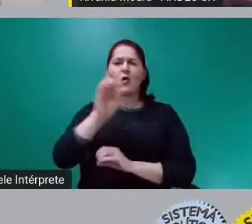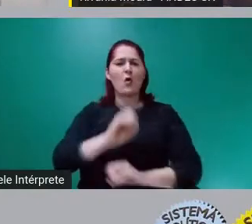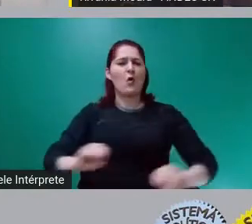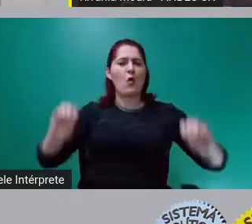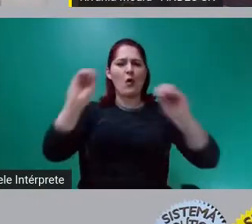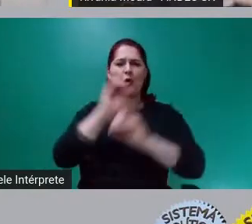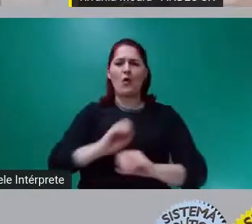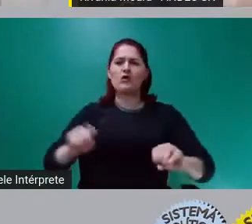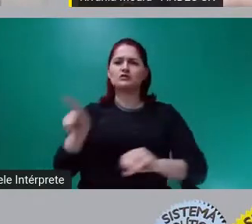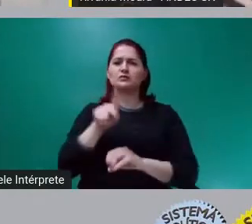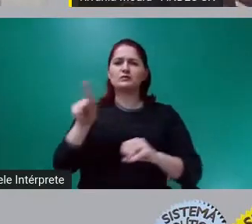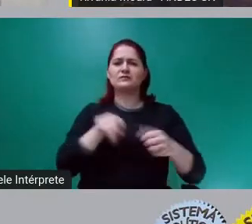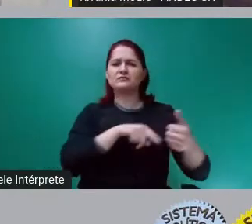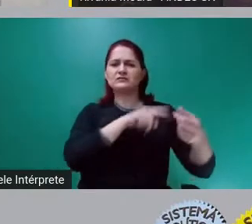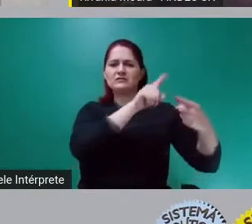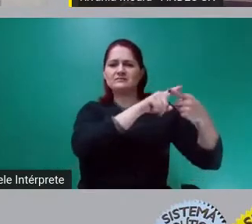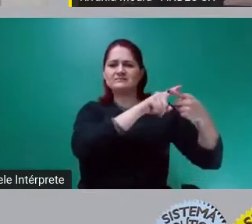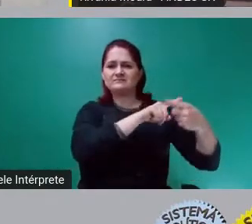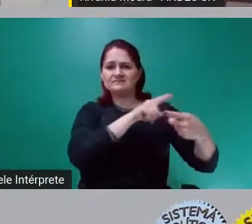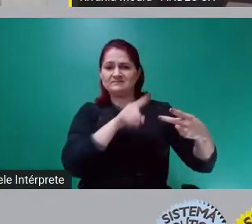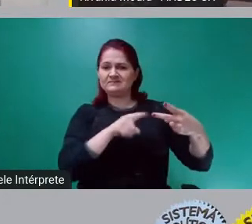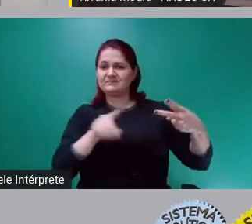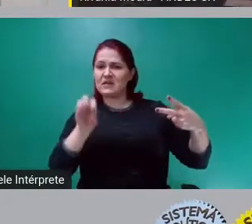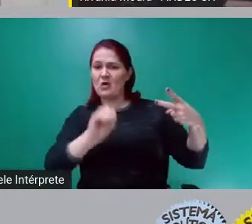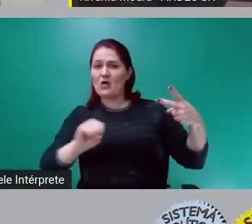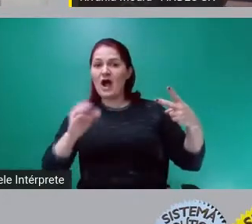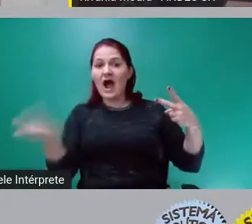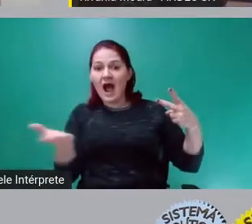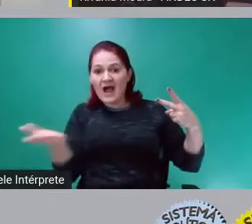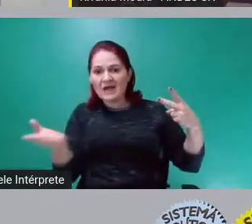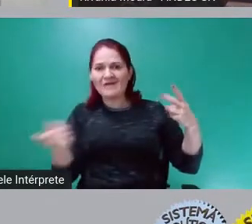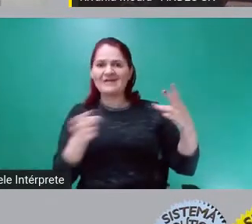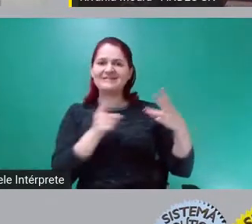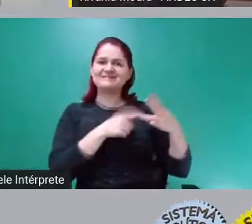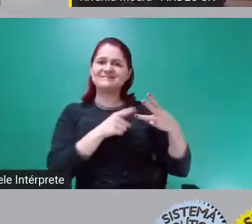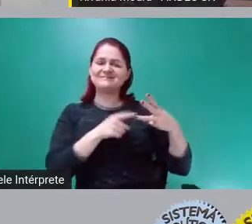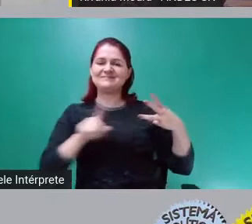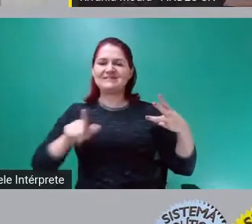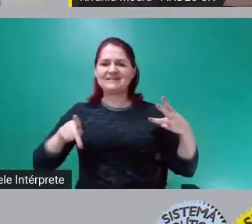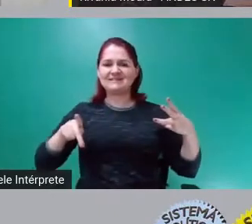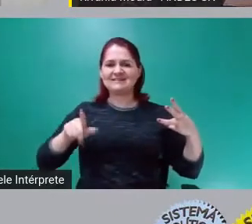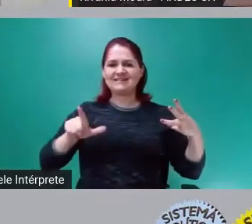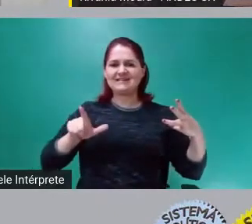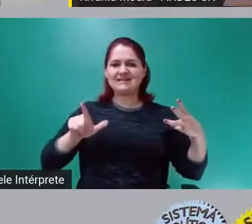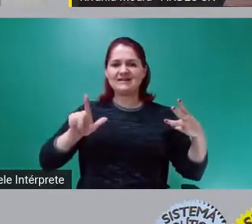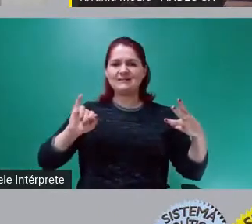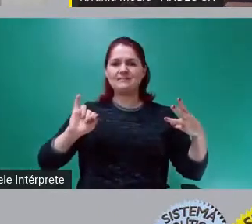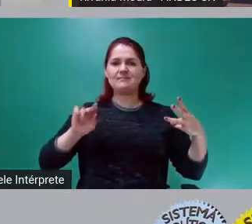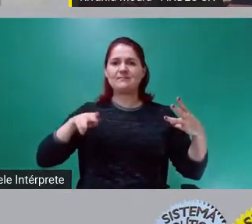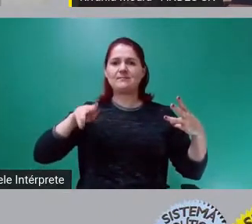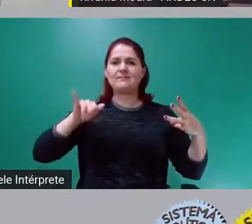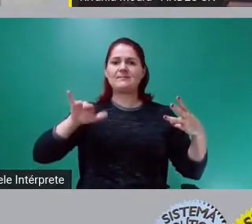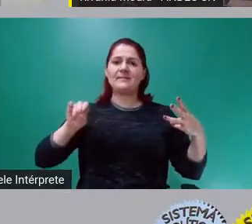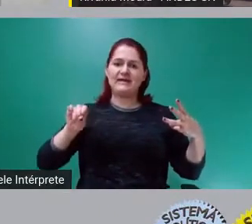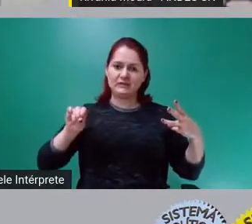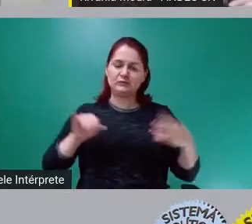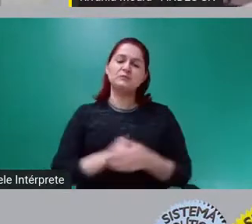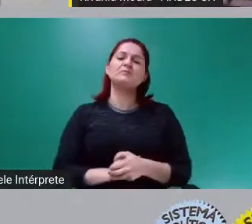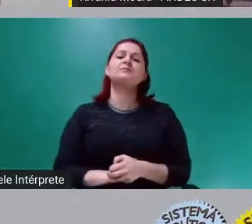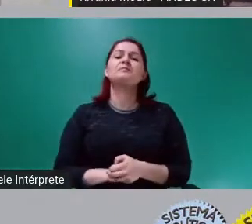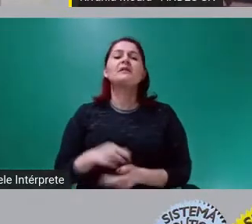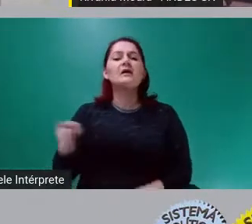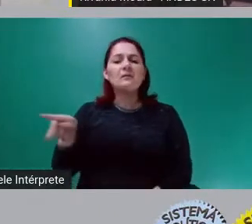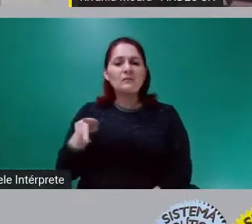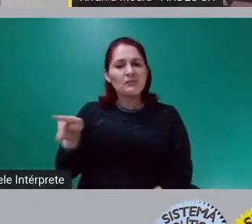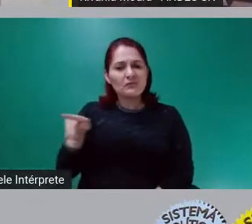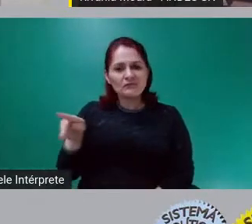Vamos ouvir agora o nosso querido professor Plínio de Arruda Sampaio Júnior, que vai tratar da